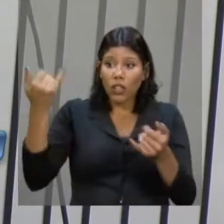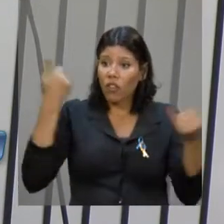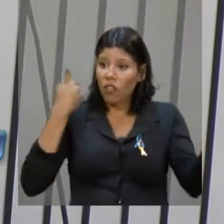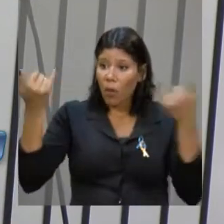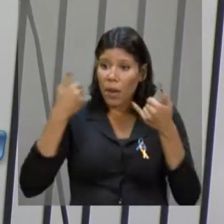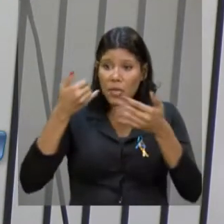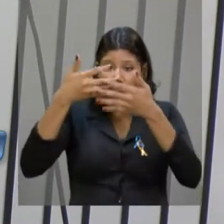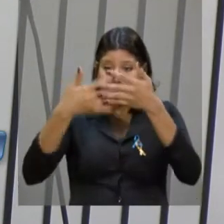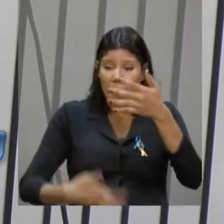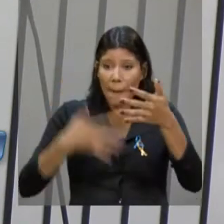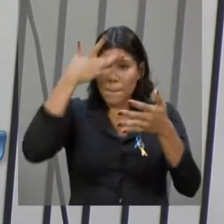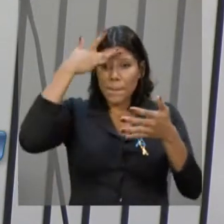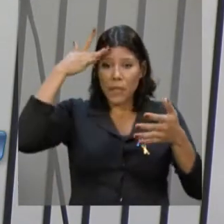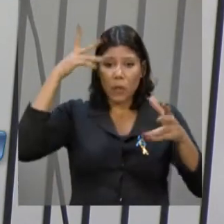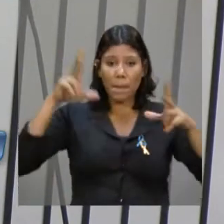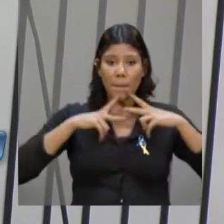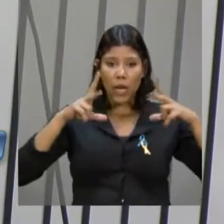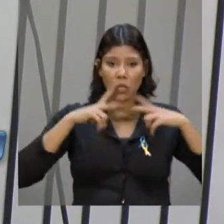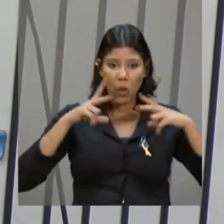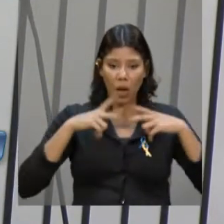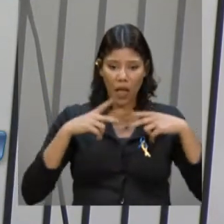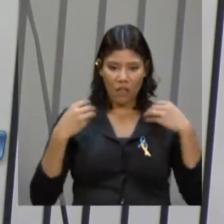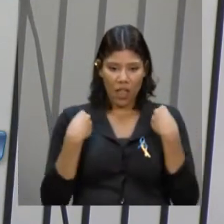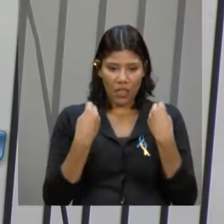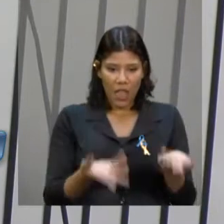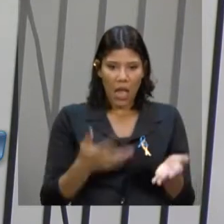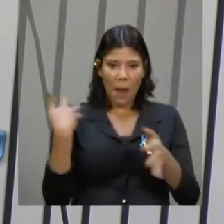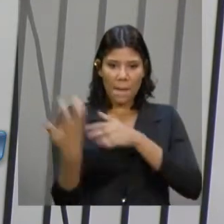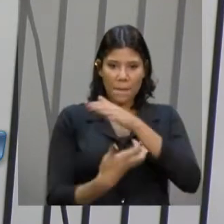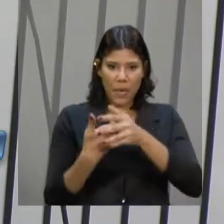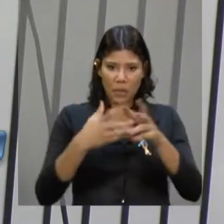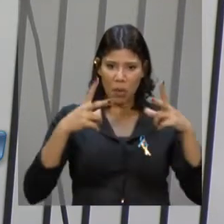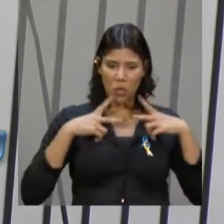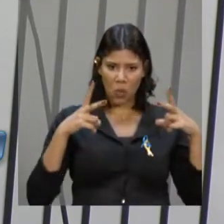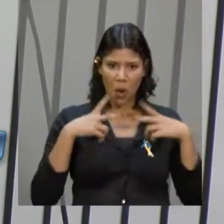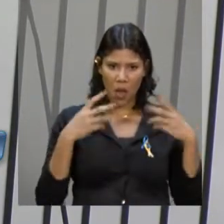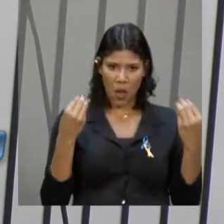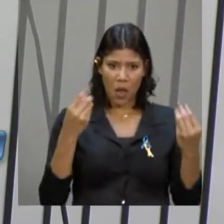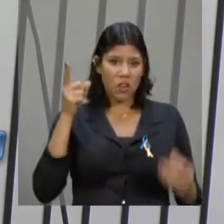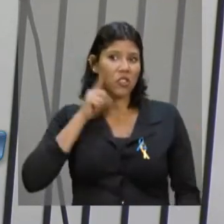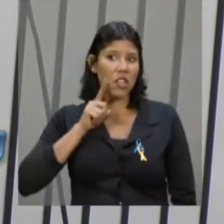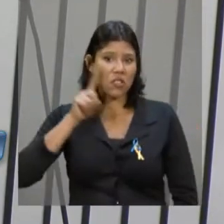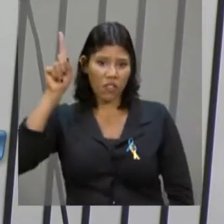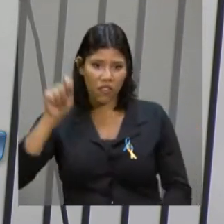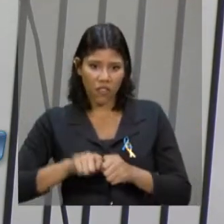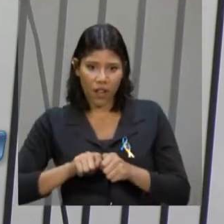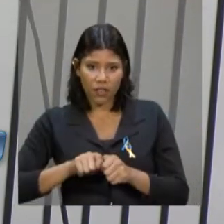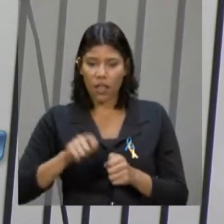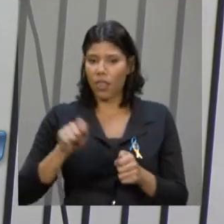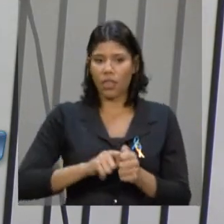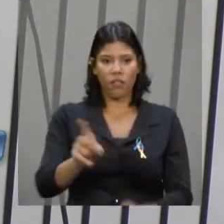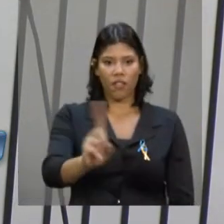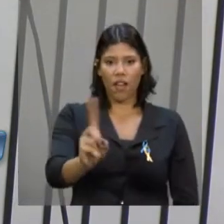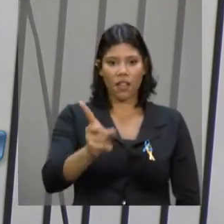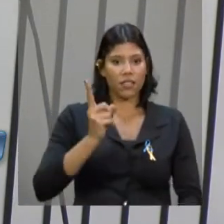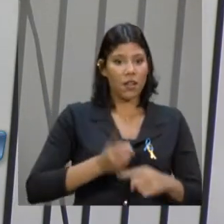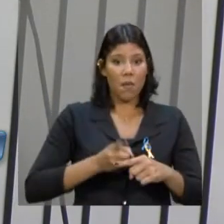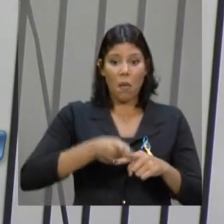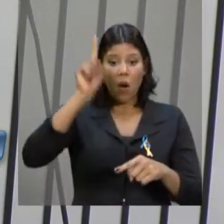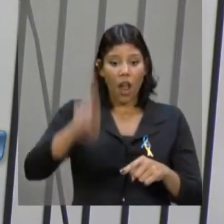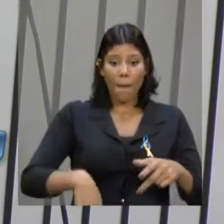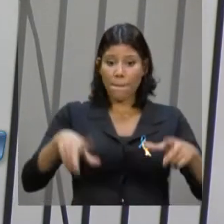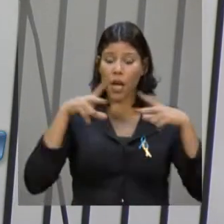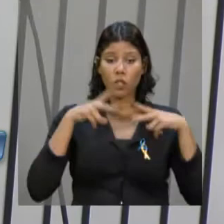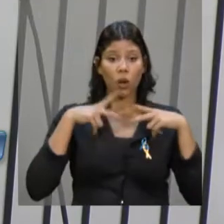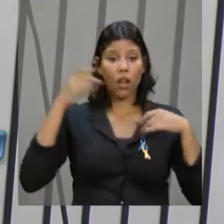empresa privada. Eu quero é ver chinês entregar o dado do seu povo para uma empresa privada. Porque isso é da soberania, são